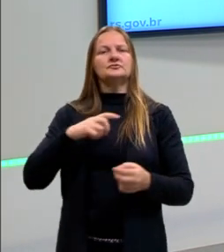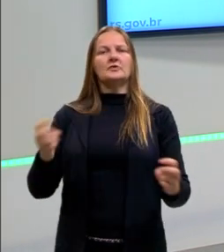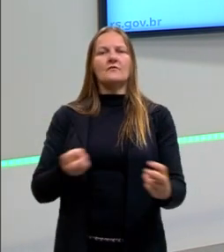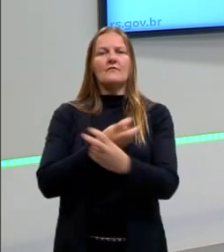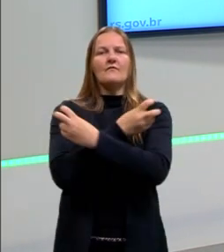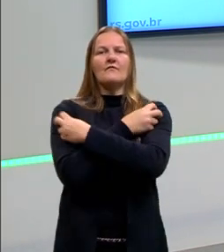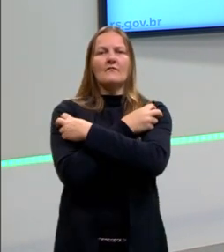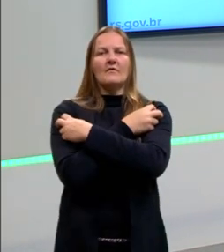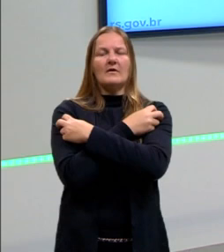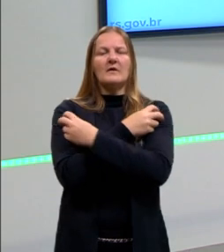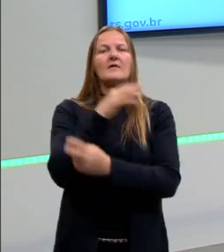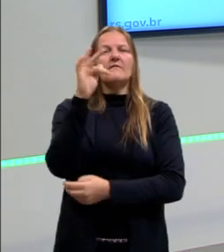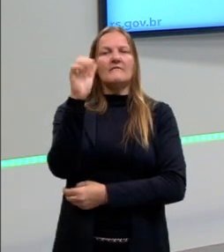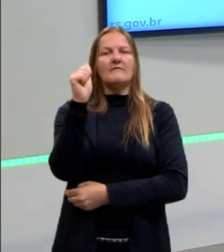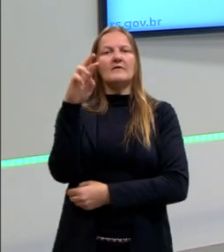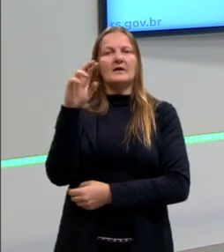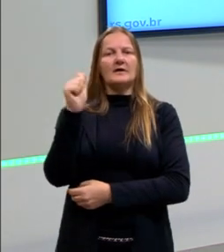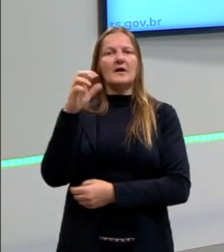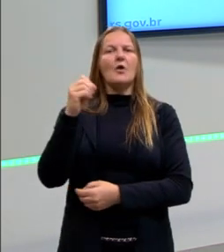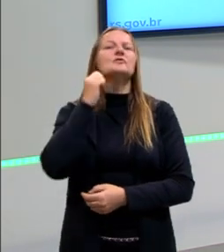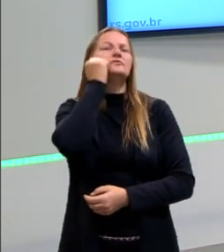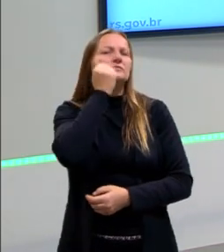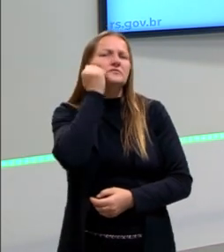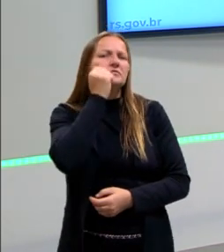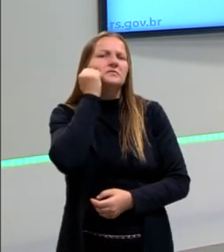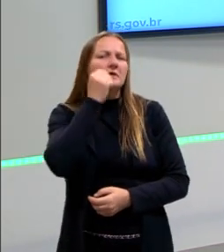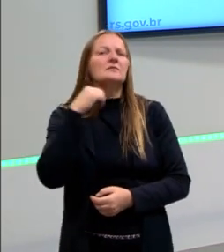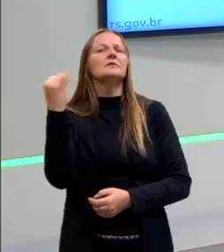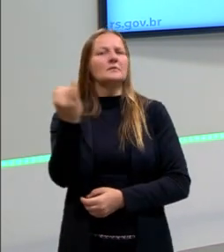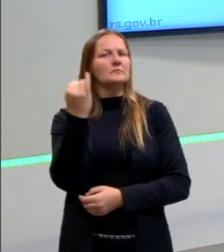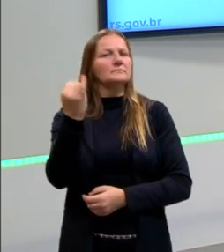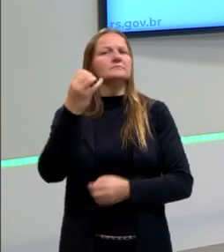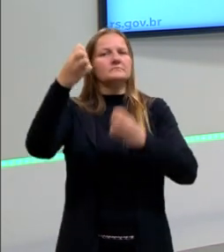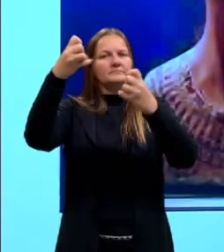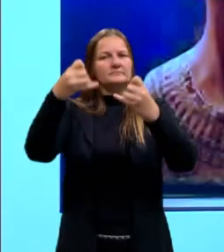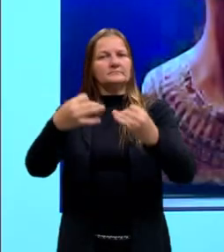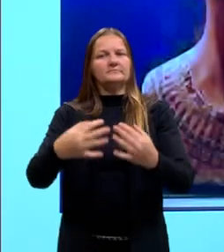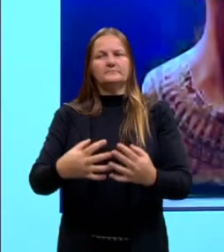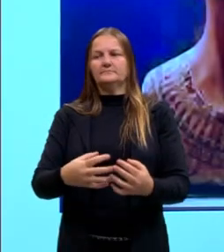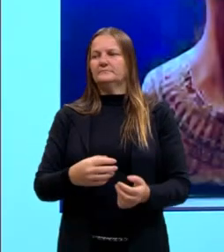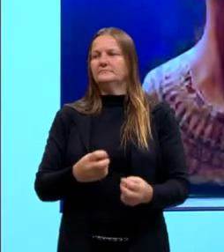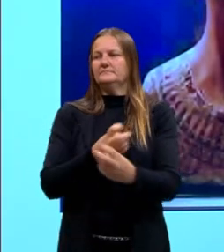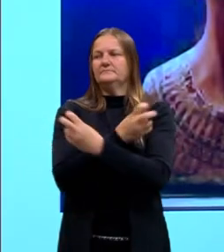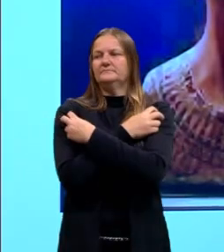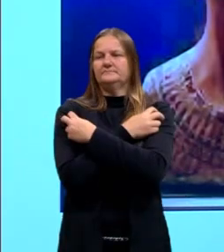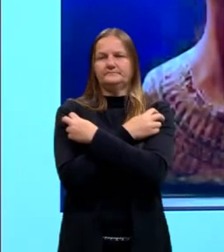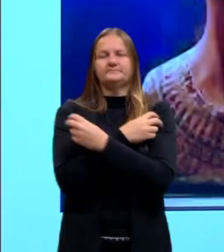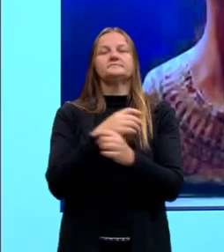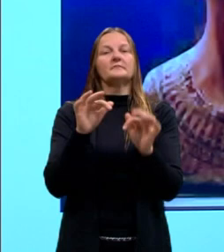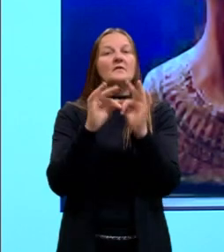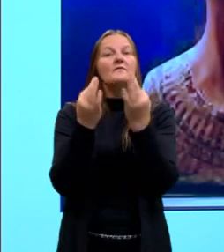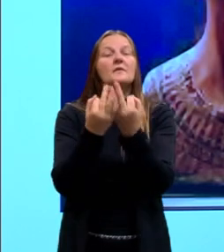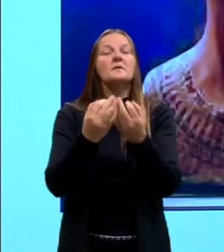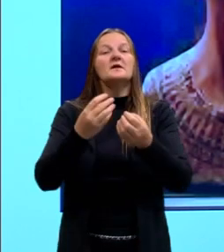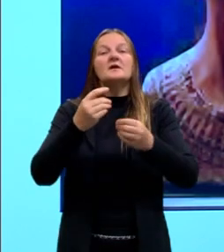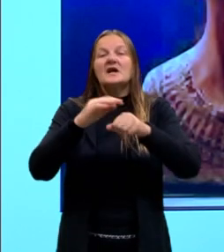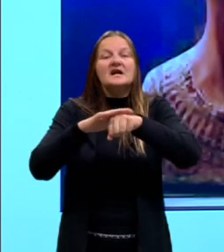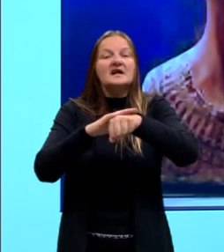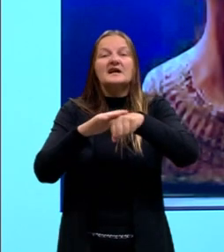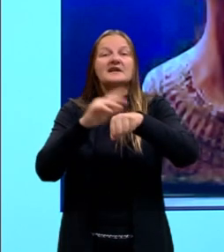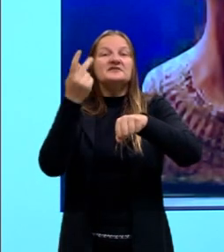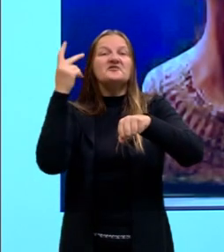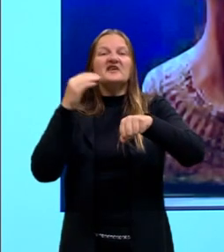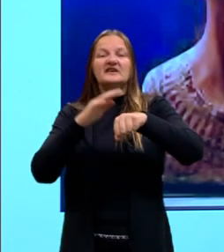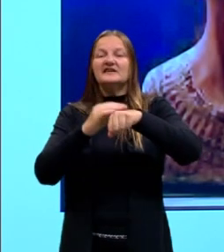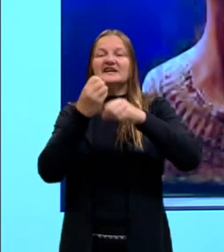Então, nós tivemos faraós negros, que é uma coisa que, por vezes, não se comenta também, por causa desse branqueamento dessa história